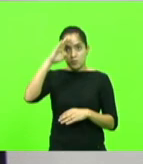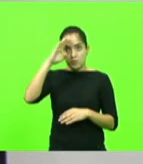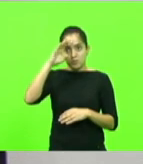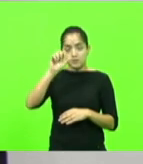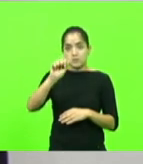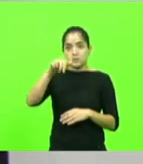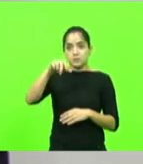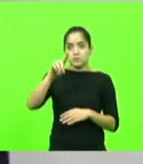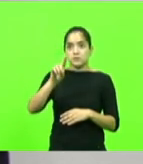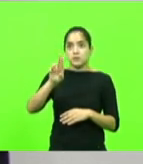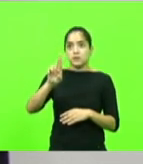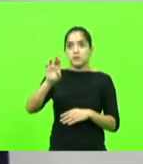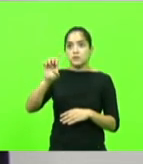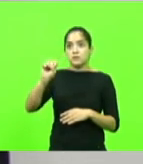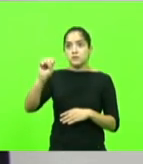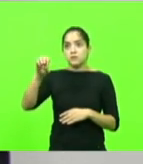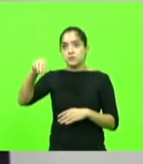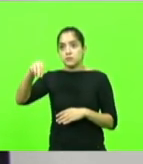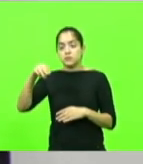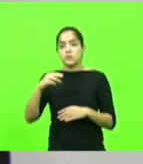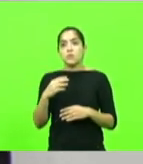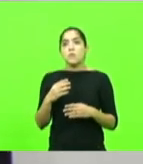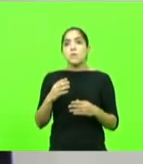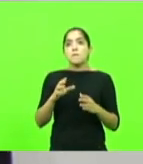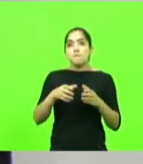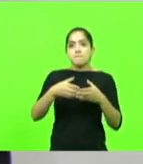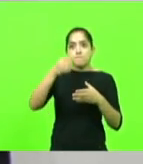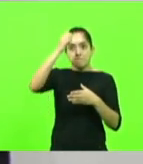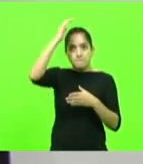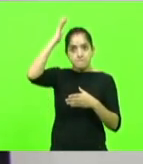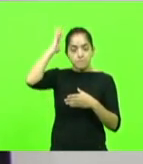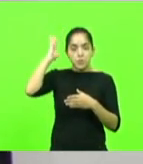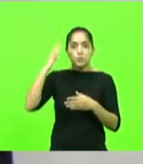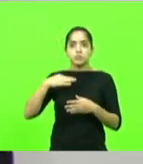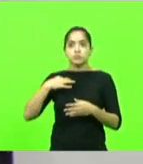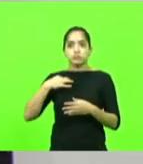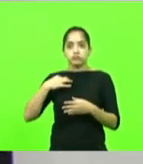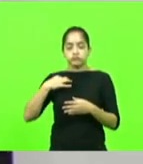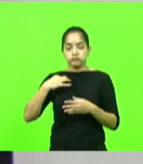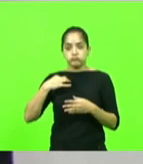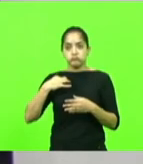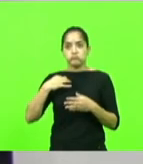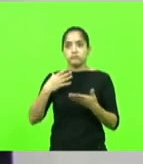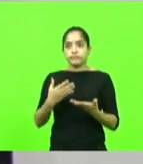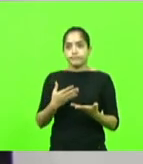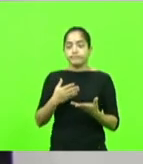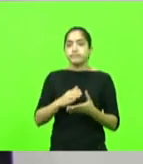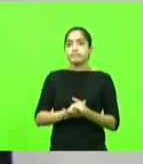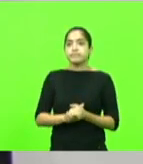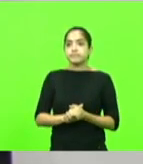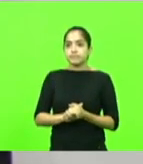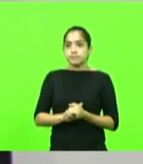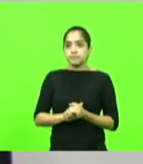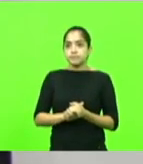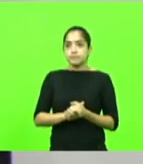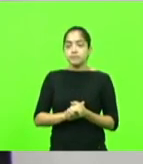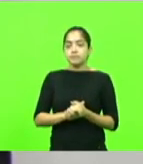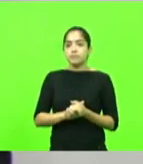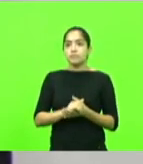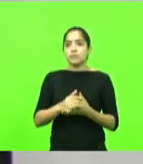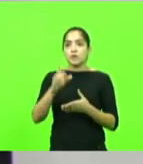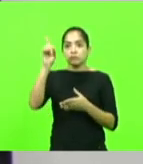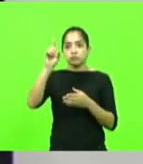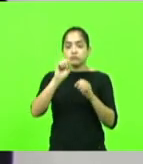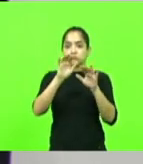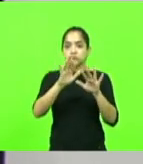cidade de Itaiópolis, dos bombeiros voluntários, bravos bombeiros voluntários da cidade de Itaiópolis, que Deus acompanhe em cada uma de